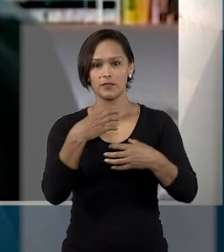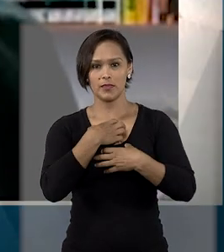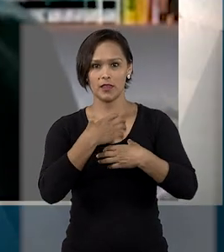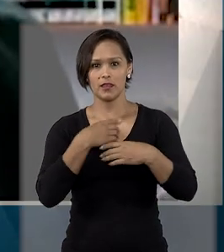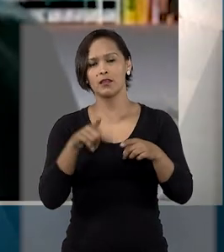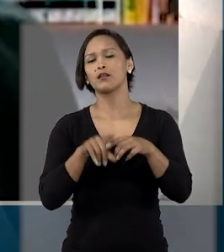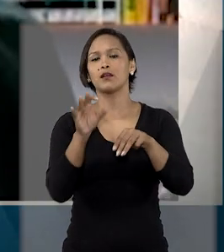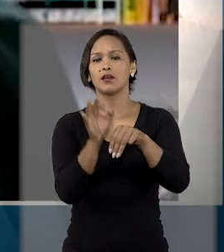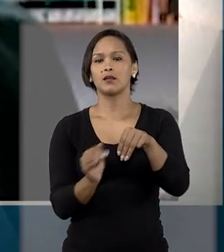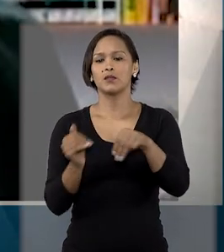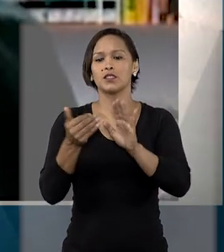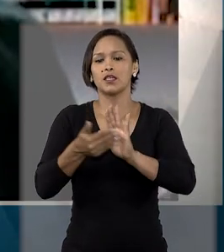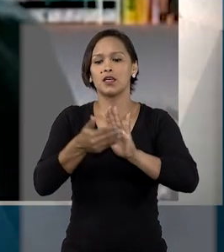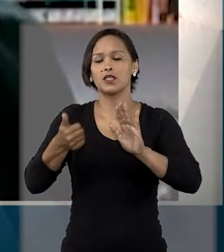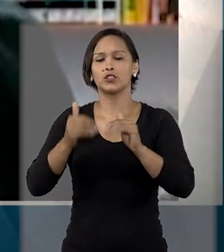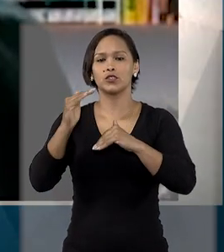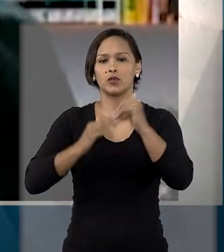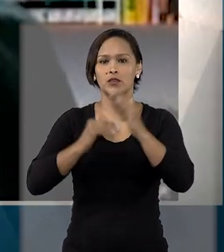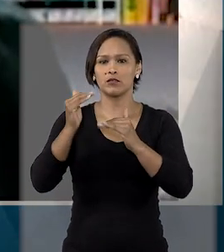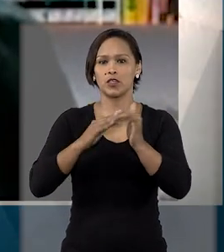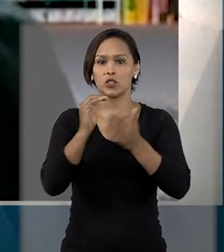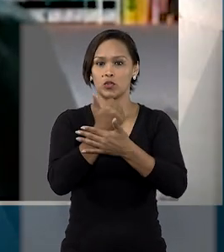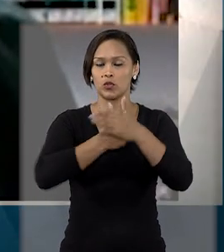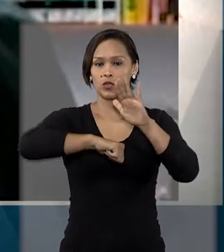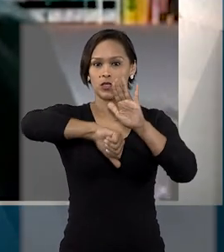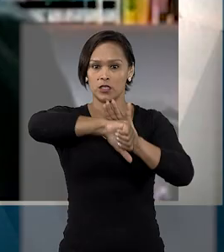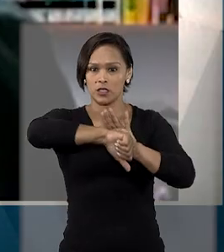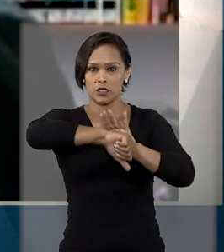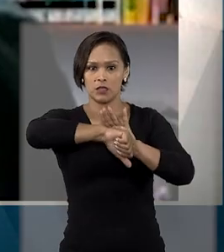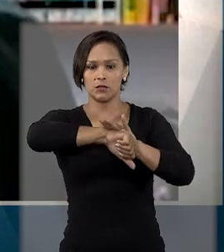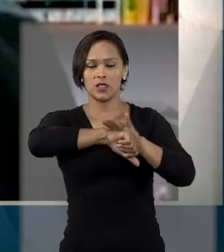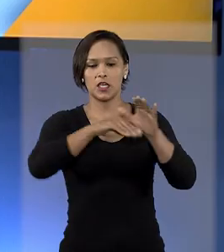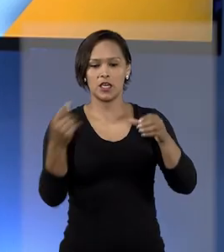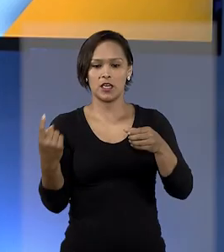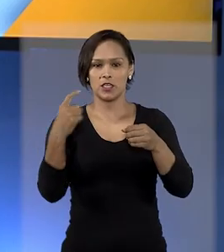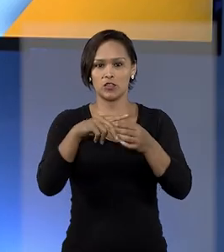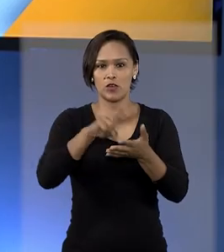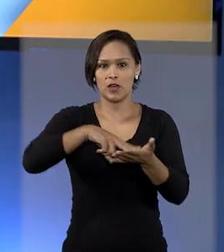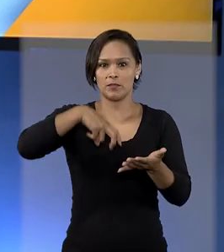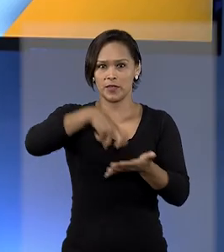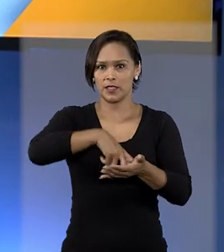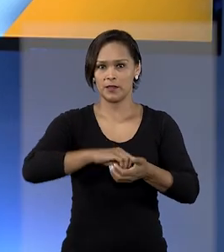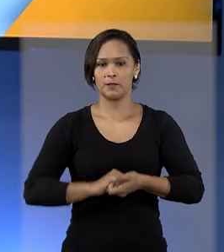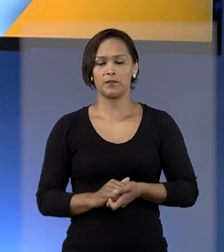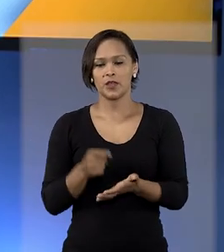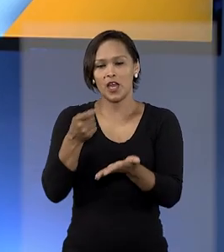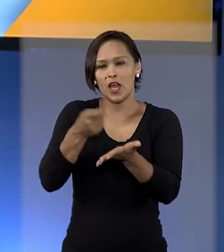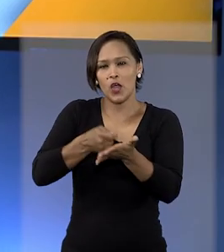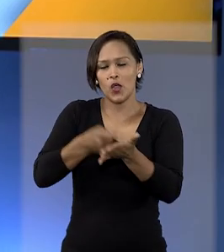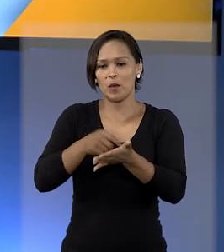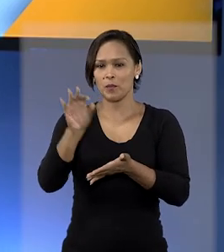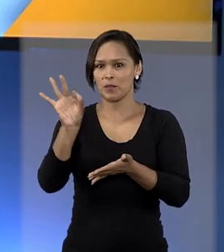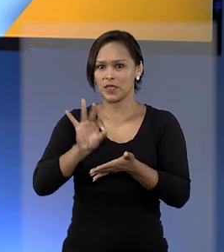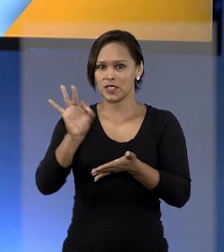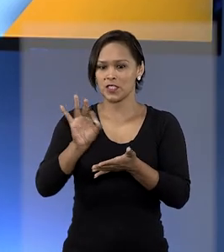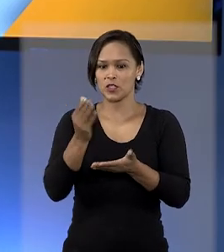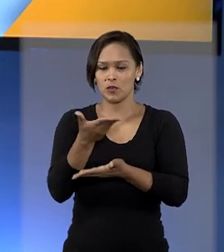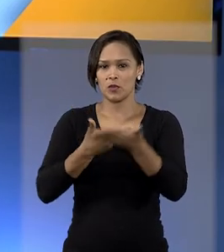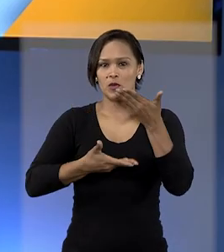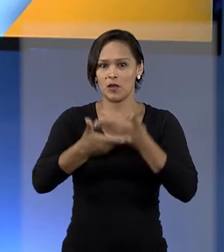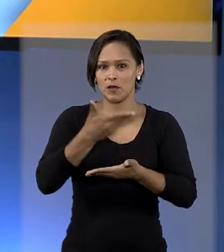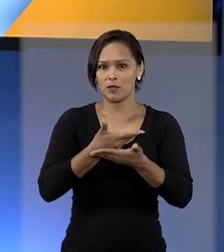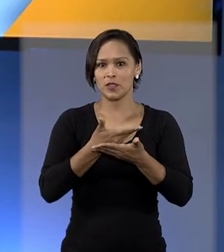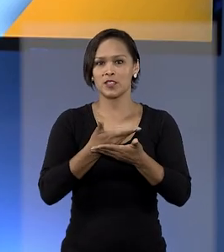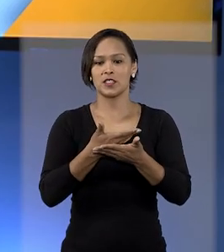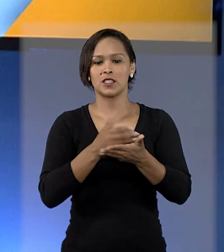ministra retirou a qualificadora do crime e redimensionou a pena. A cobrança de percentual de coparticipação em home care